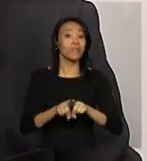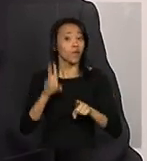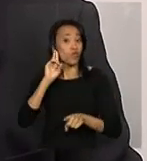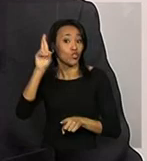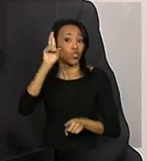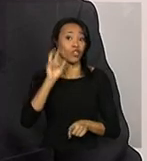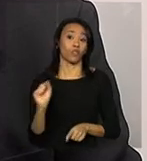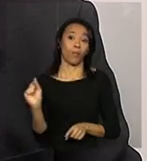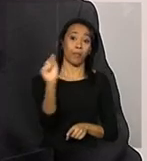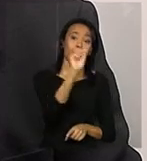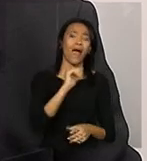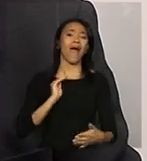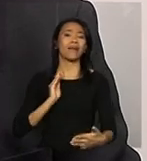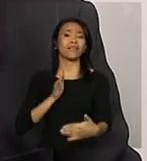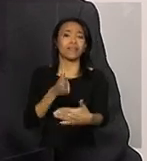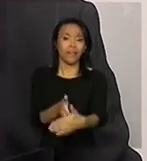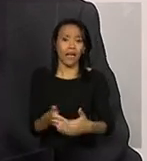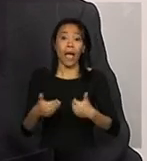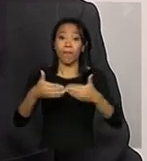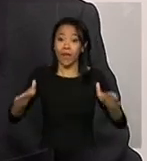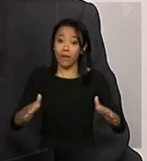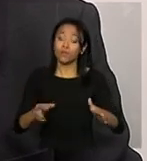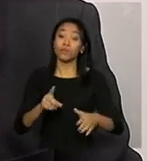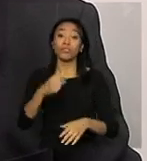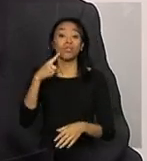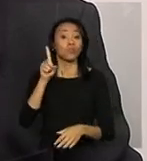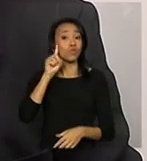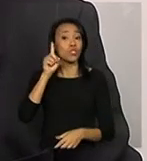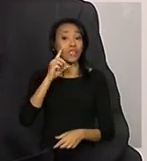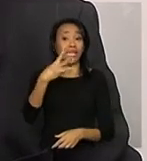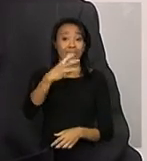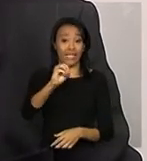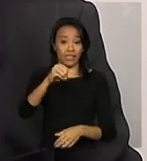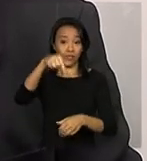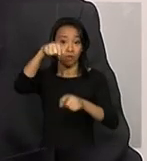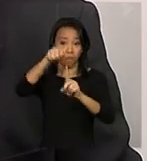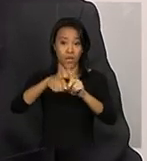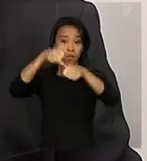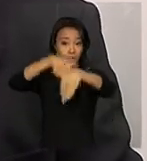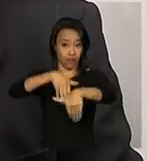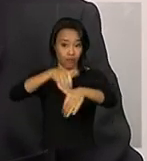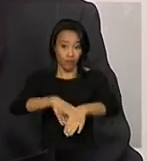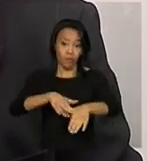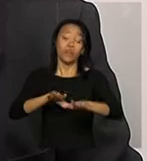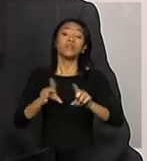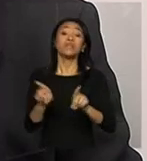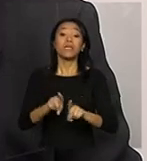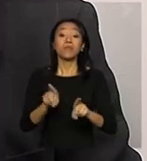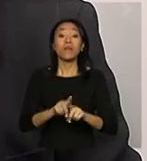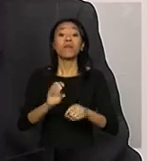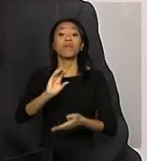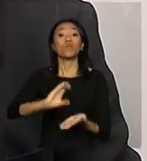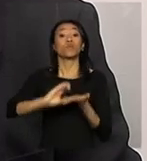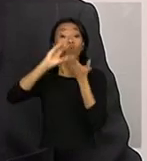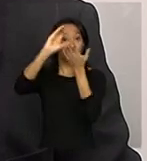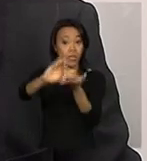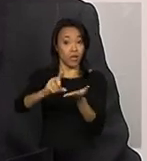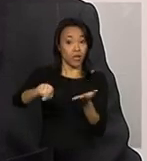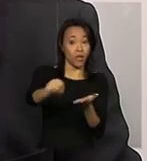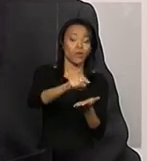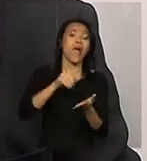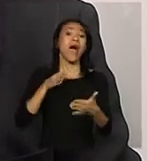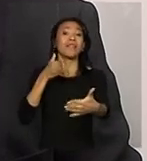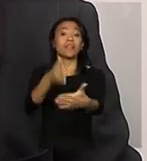fica até, o sistema fica aberto até o dia 30 de setembro. E para os conselhos, ele fica aberto até o dia